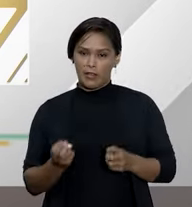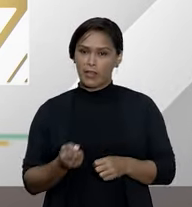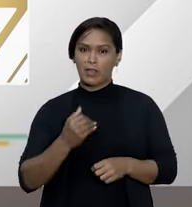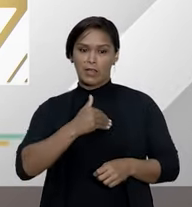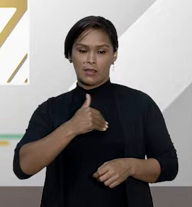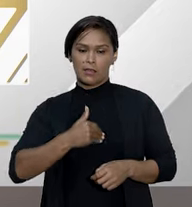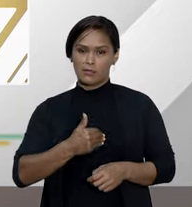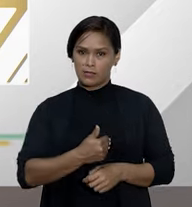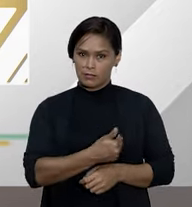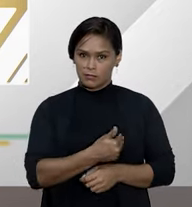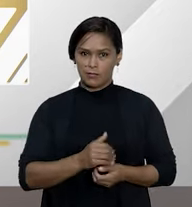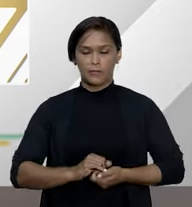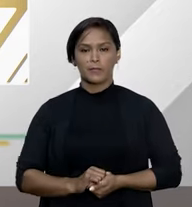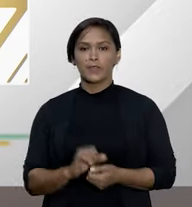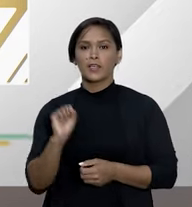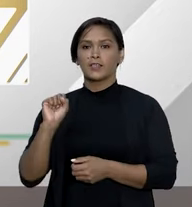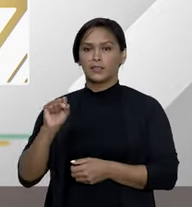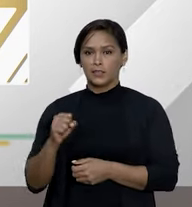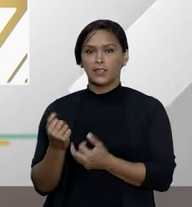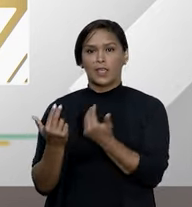exatamente exatamente